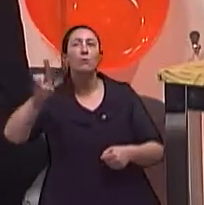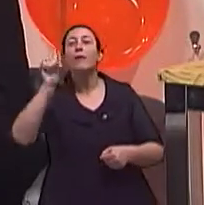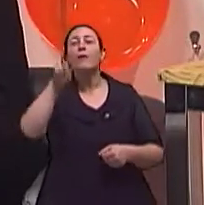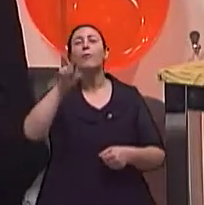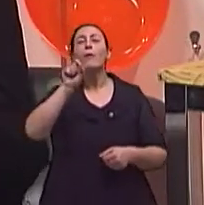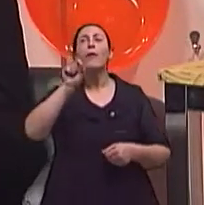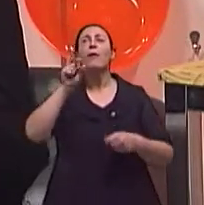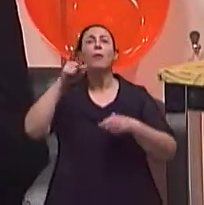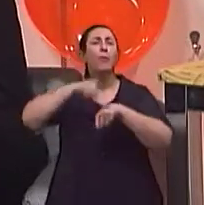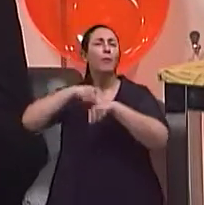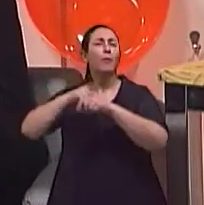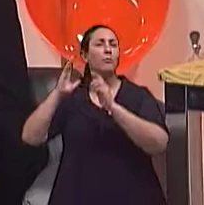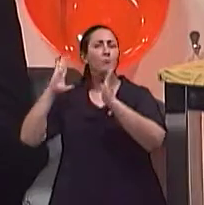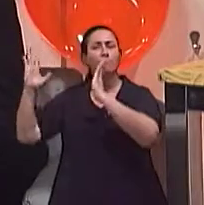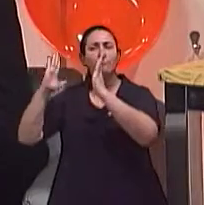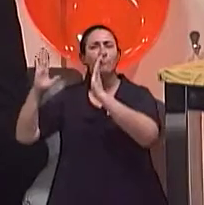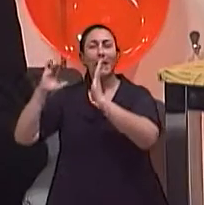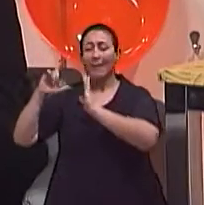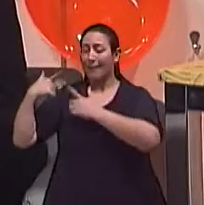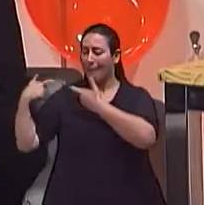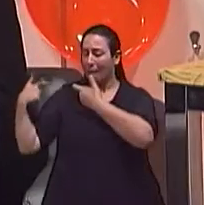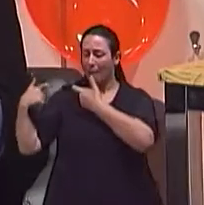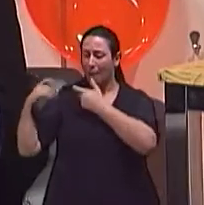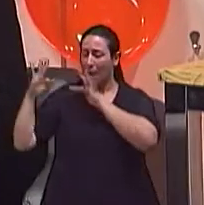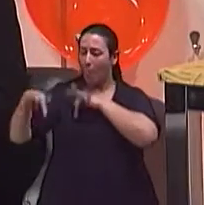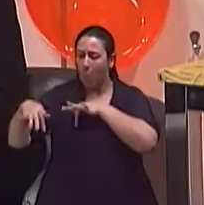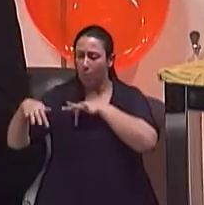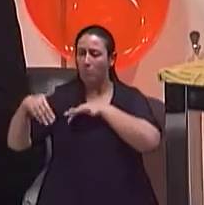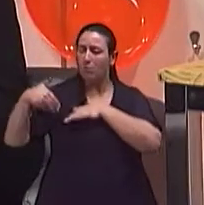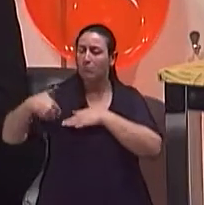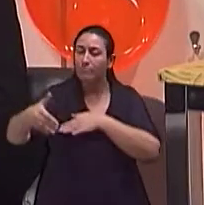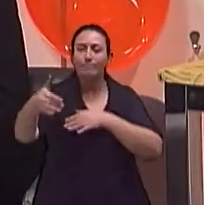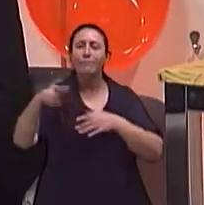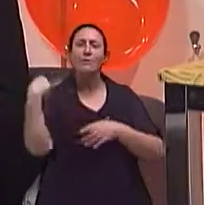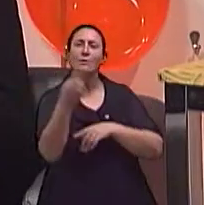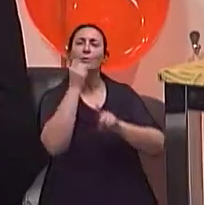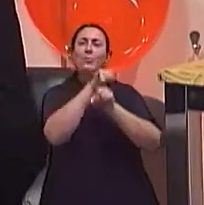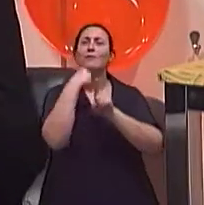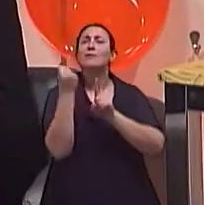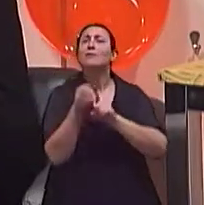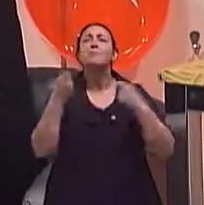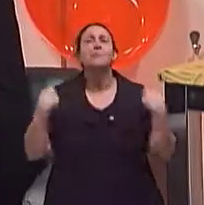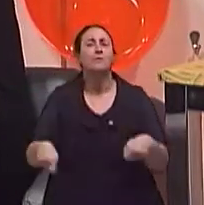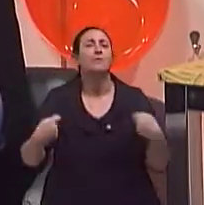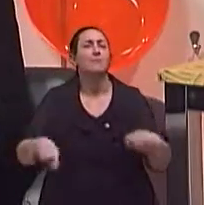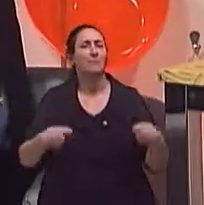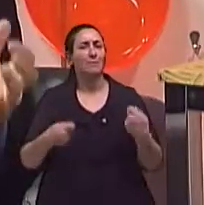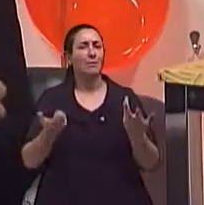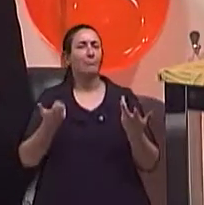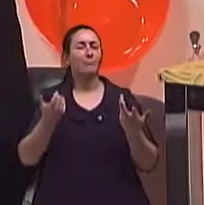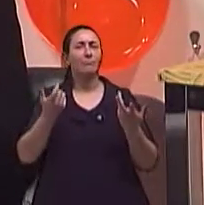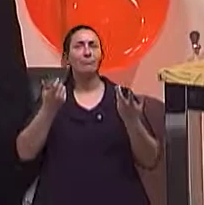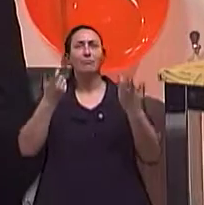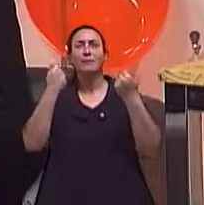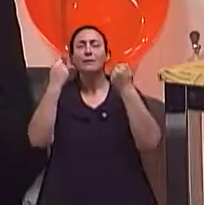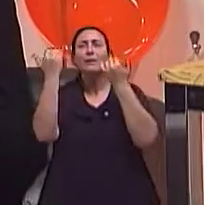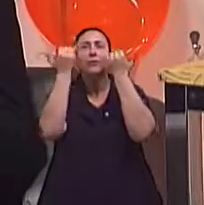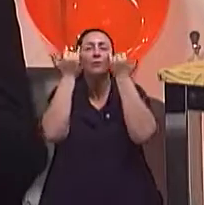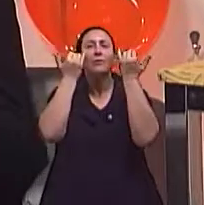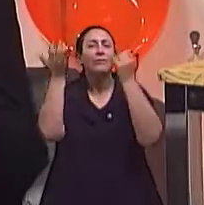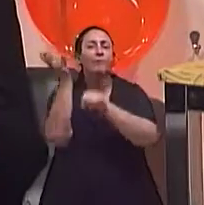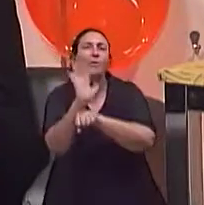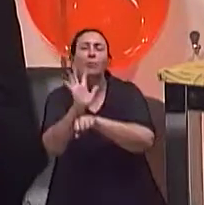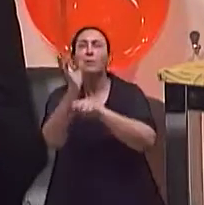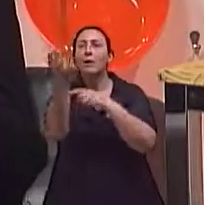Então, naquele momento, a sociedade precisava meio que se entorpecer um pouco